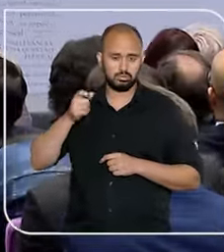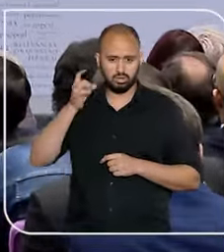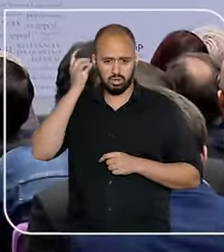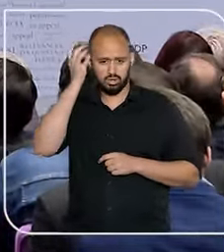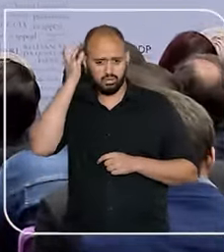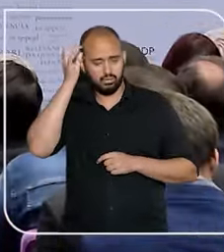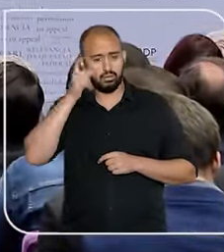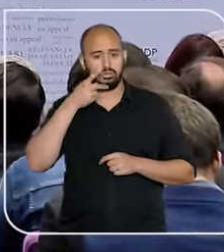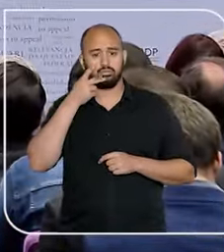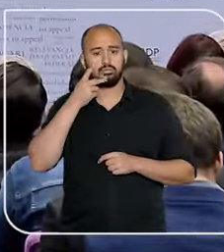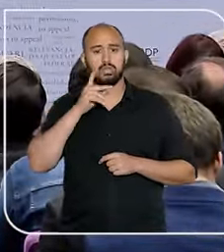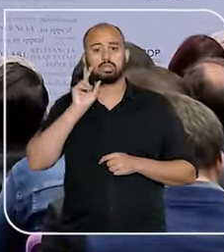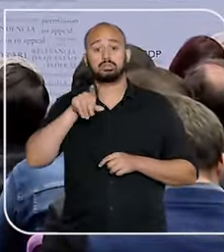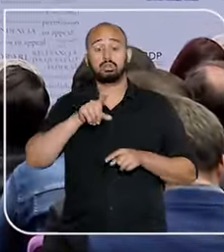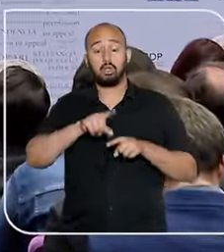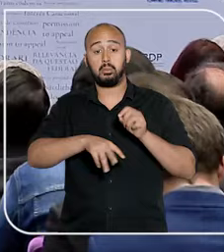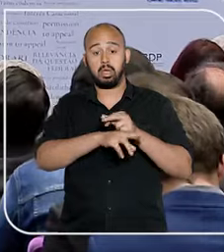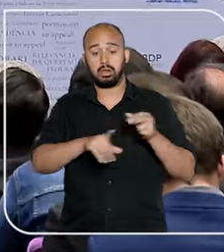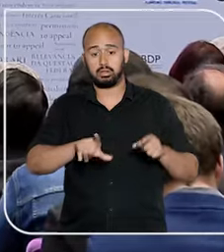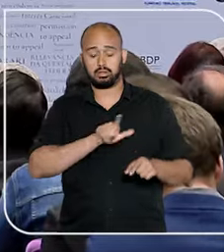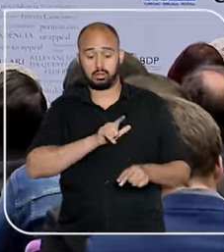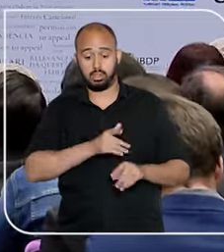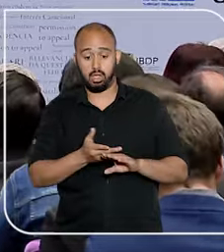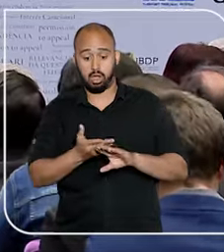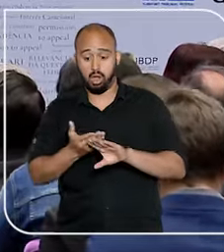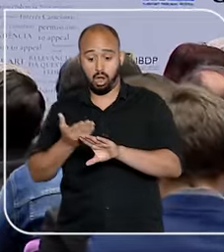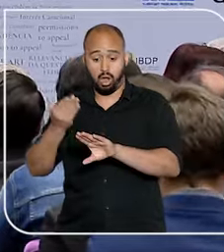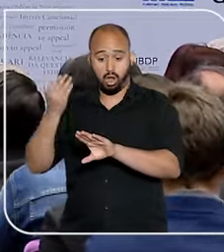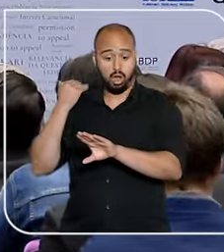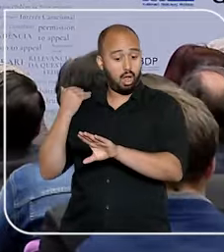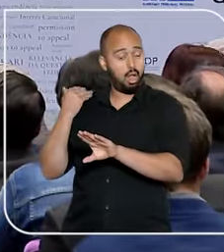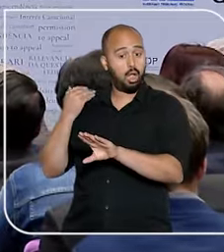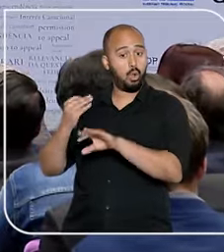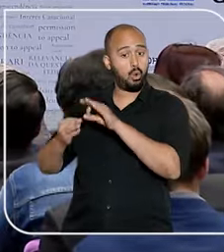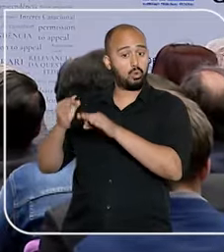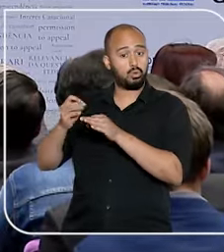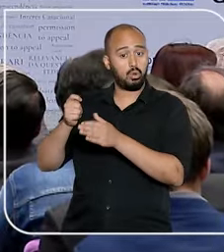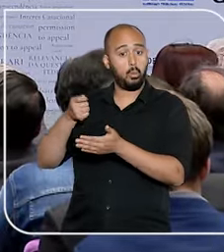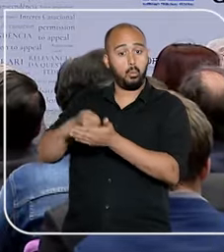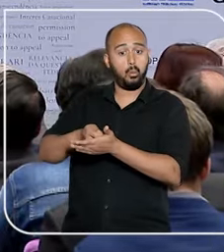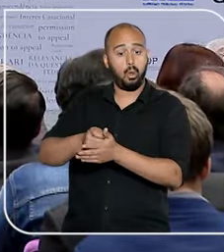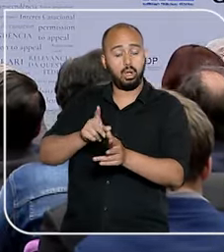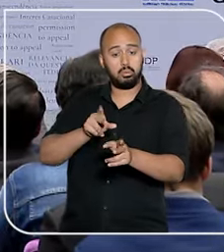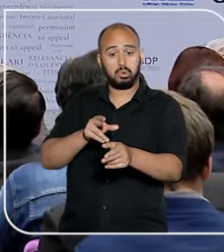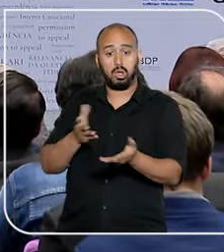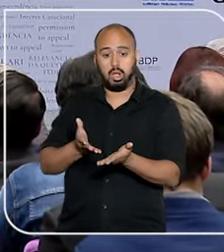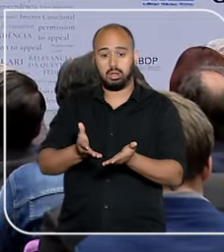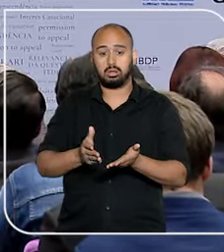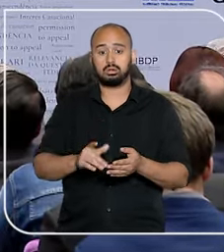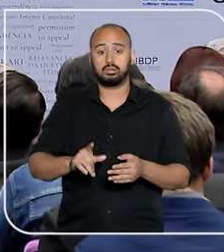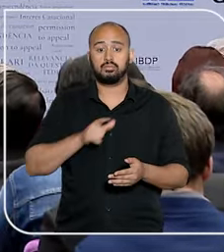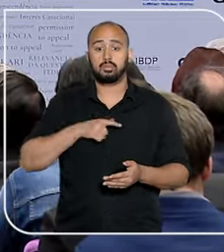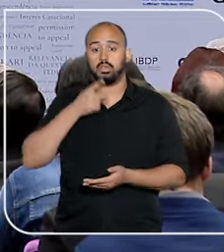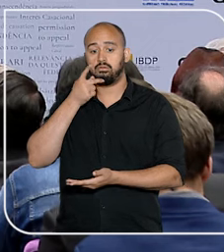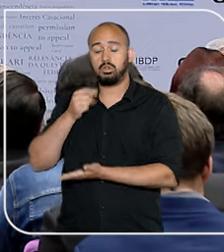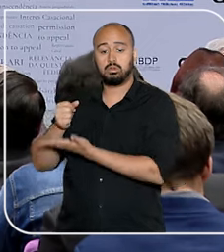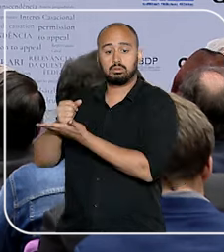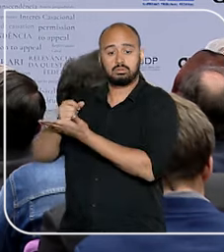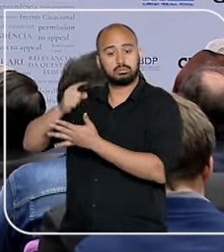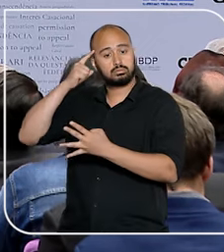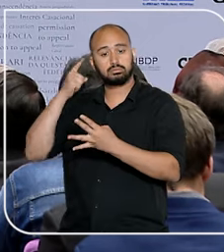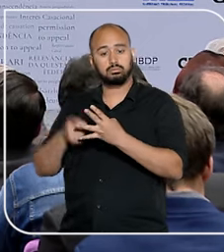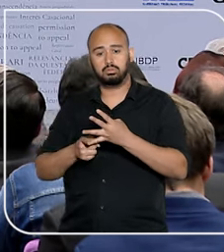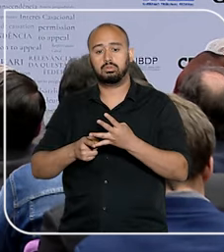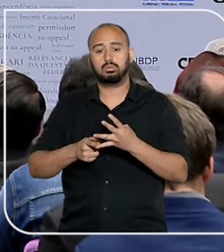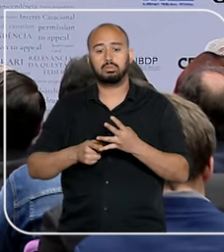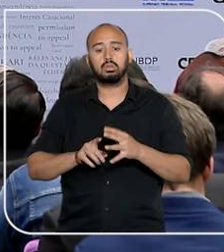pode resolver o litígio simplesmente dizendo que para essa matéria já existe um precedente que se aplica, a fundamentação